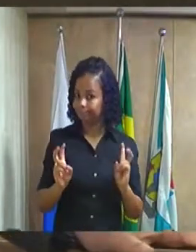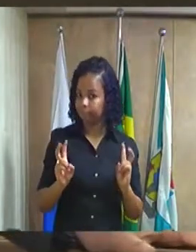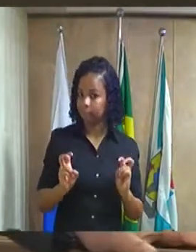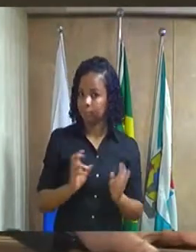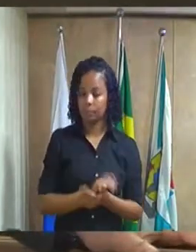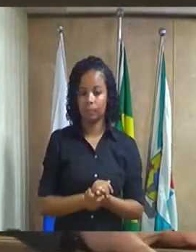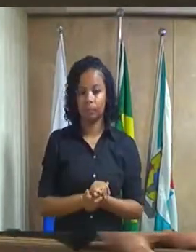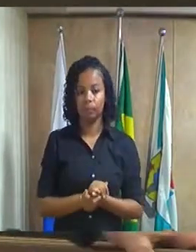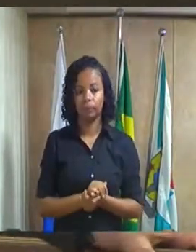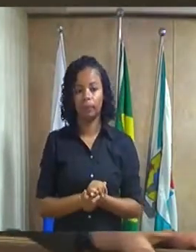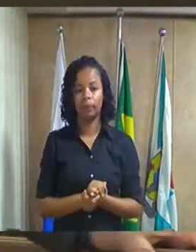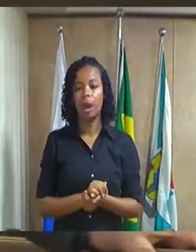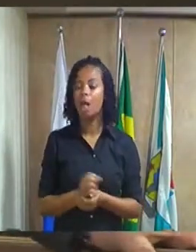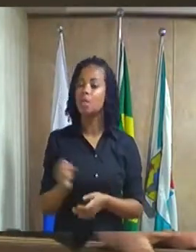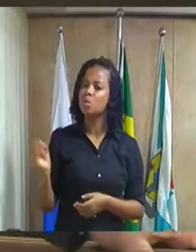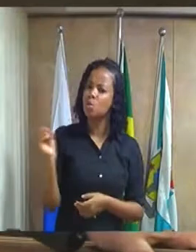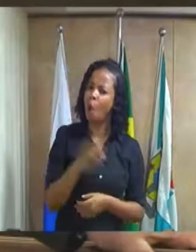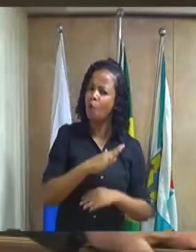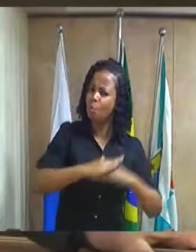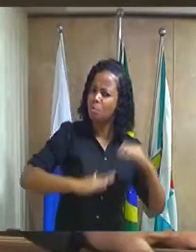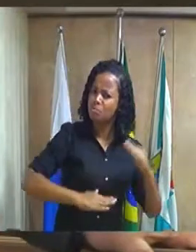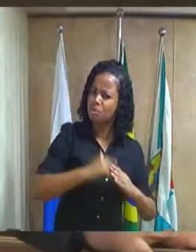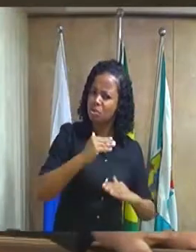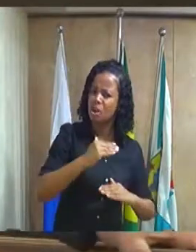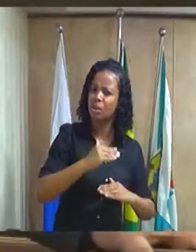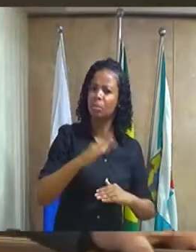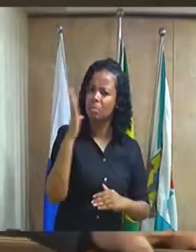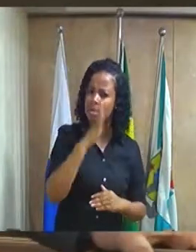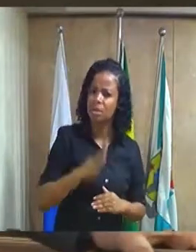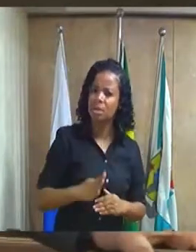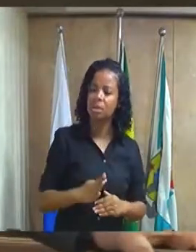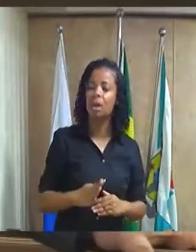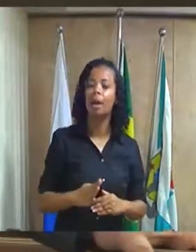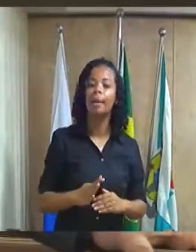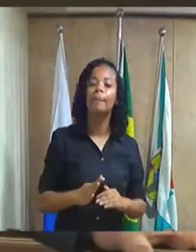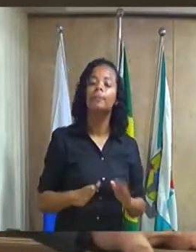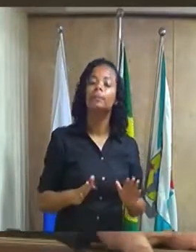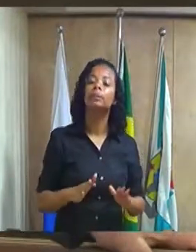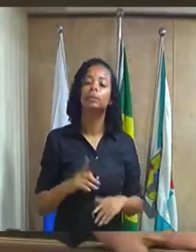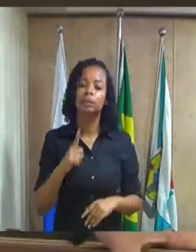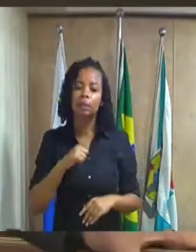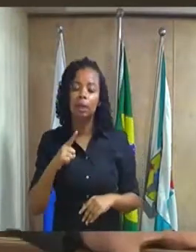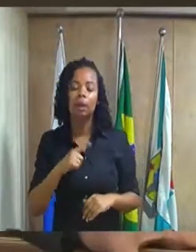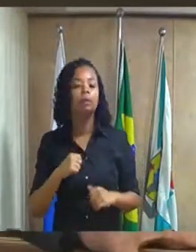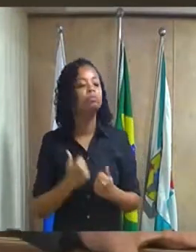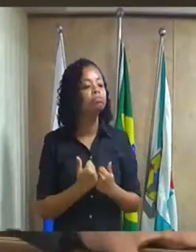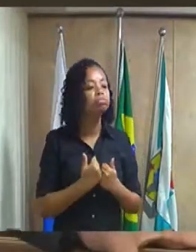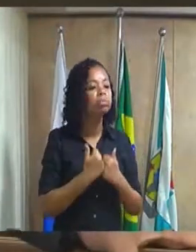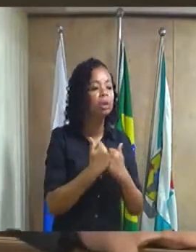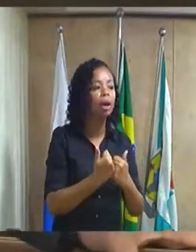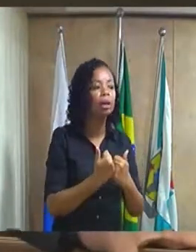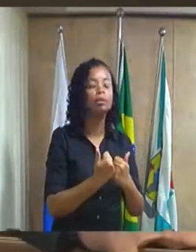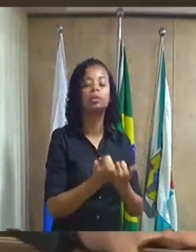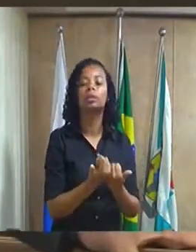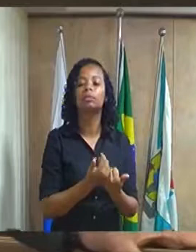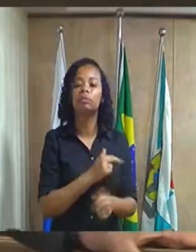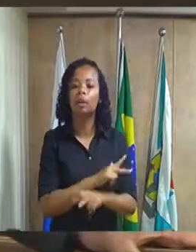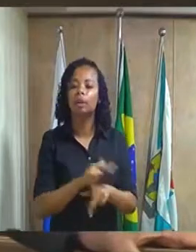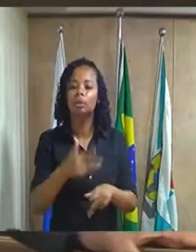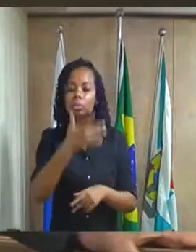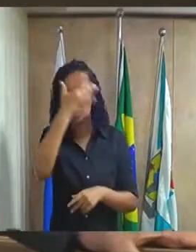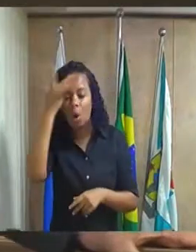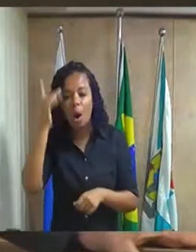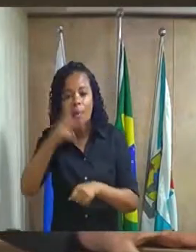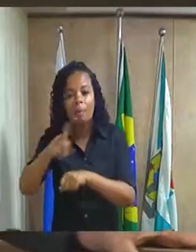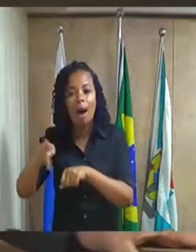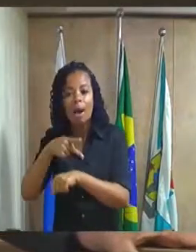o coach ele é novo no Brasil mas já tem contribuído muito mundialmente nos países do primeiro